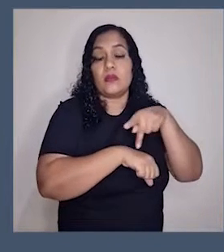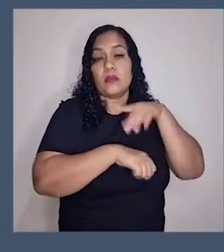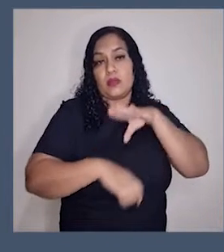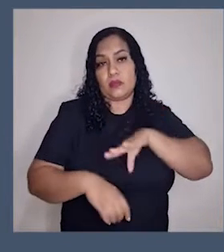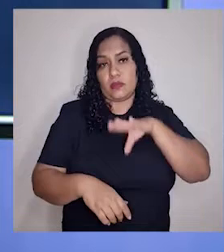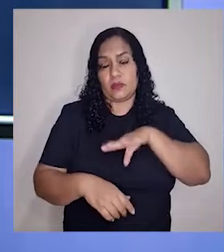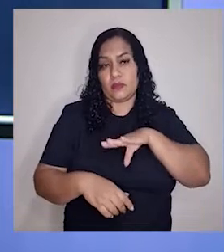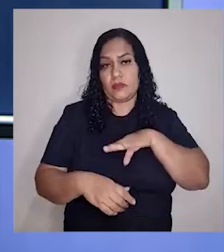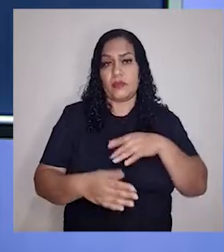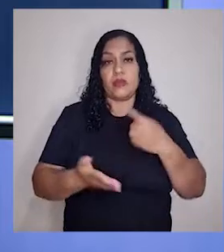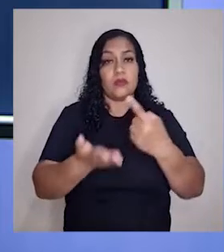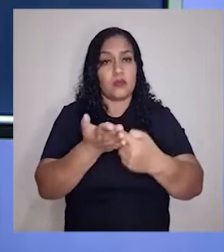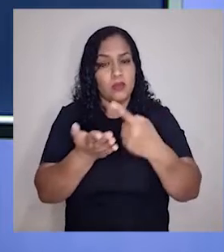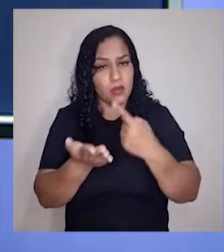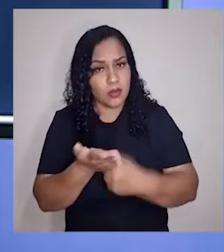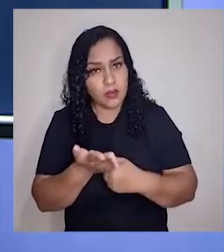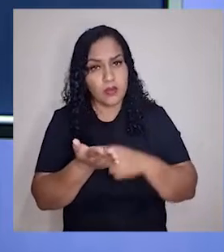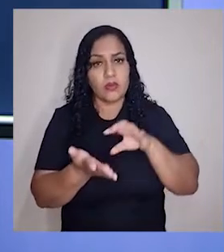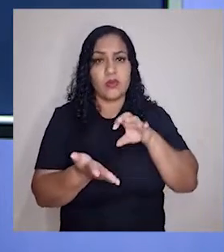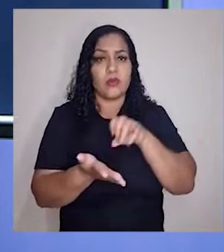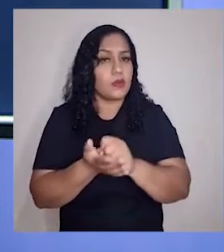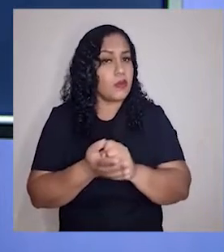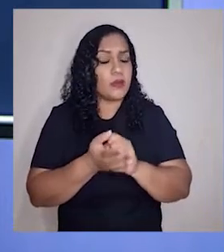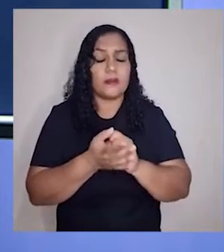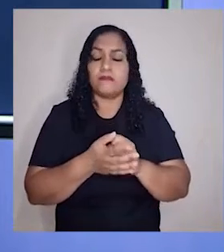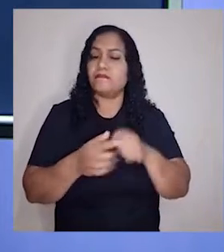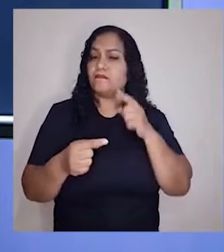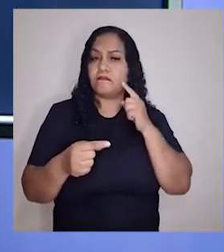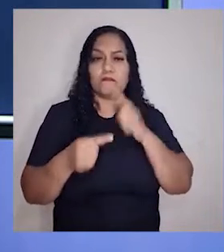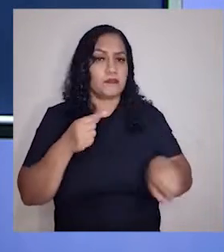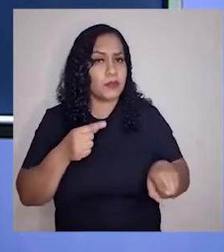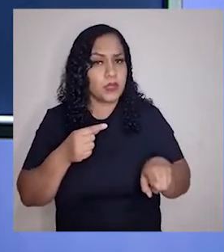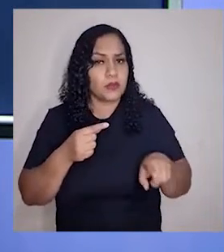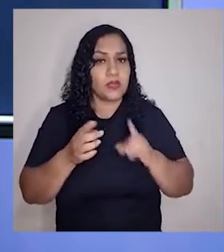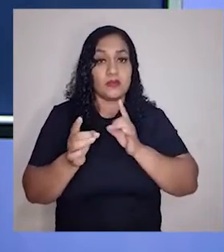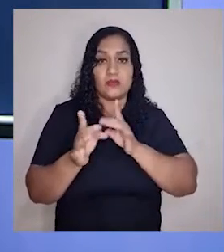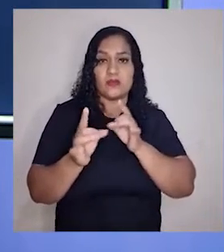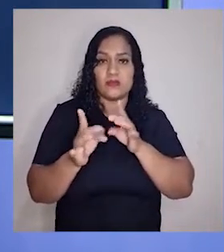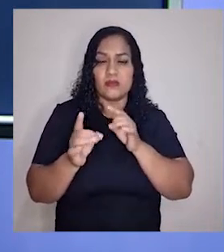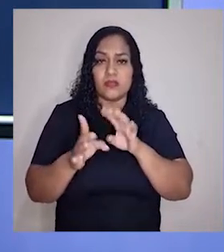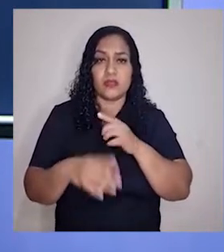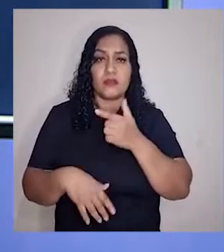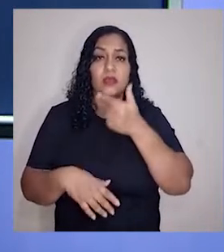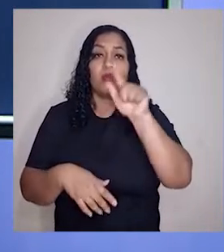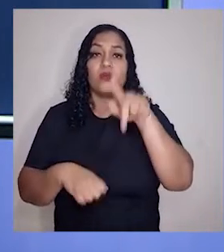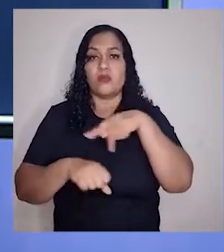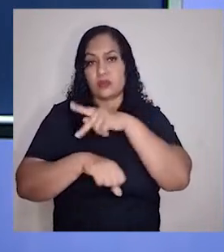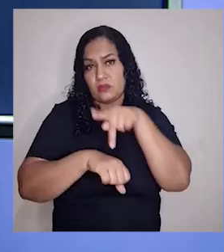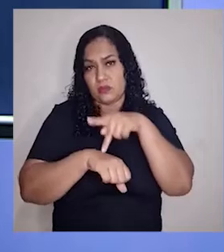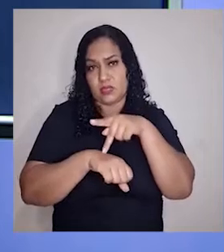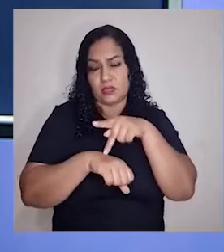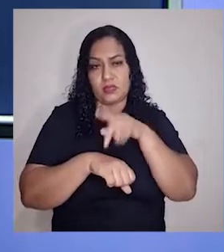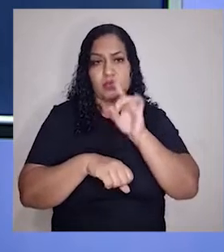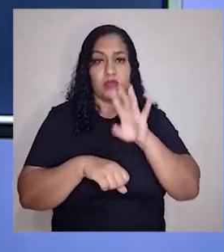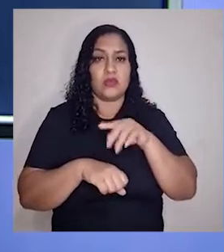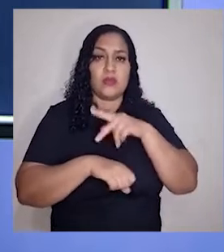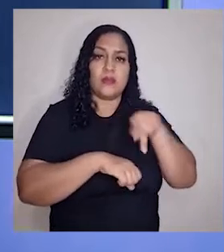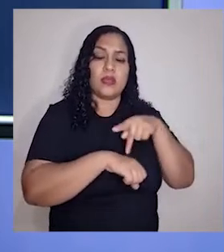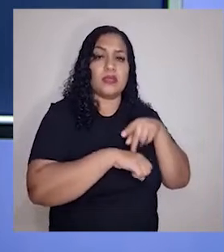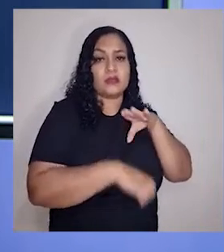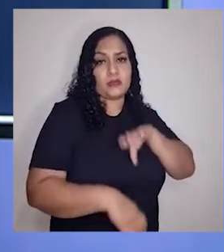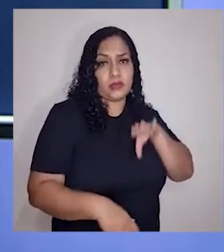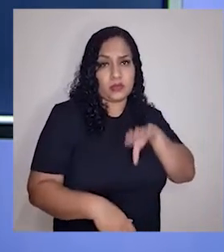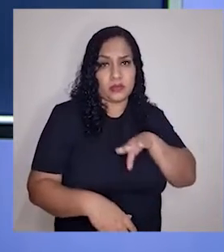E com o pacto colonial era proibido, extremamente proibido, transações comerciais com outros lugares que não